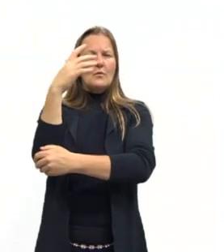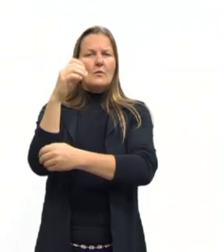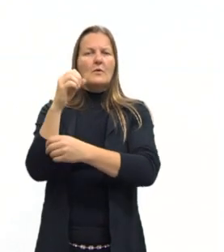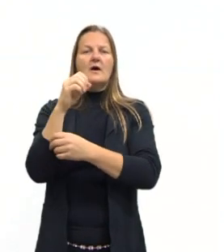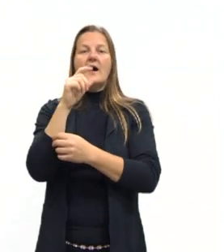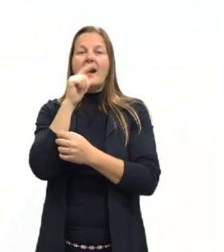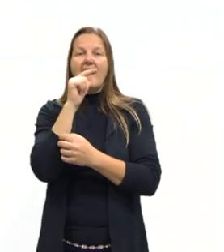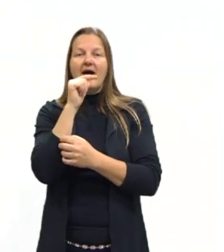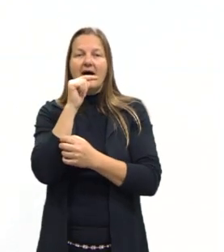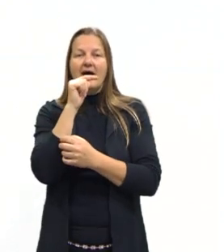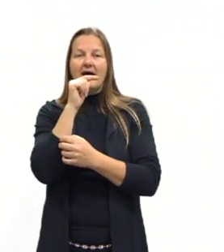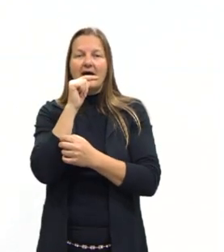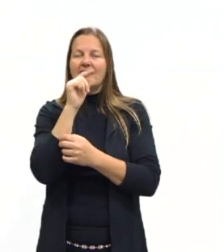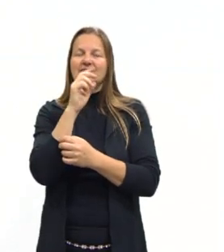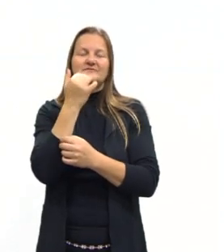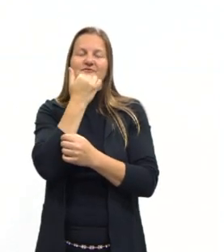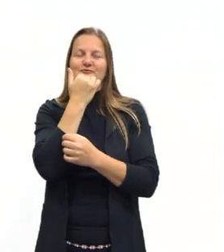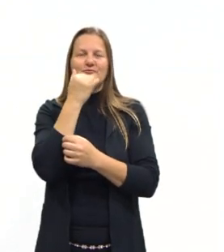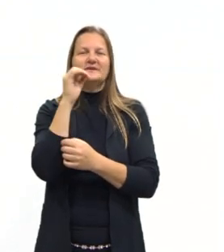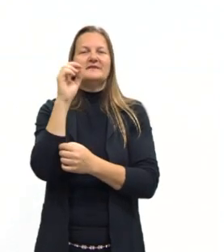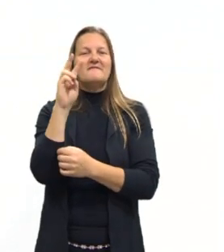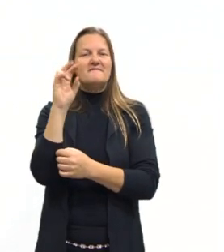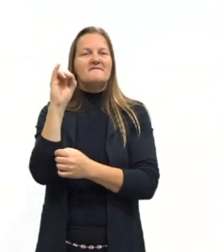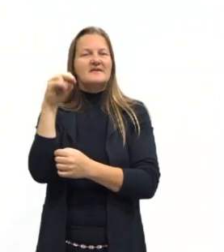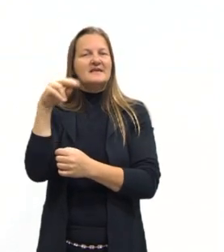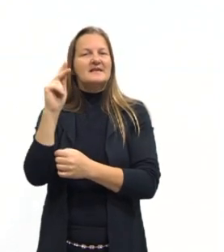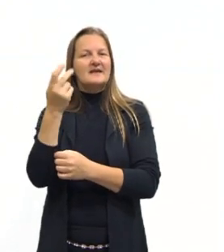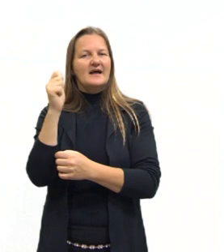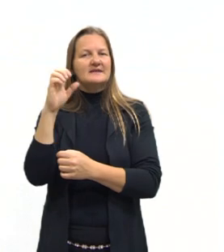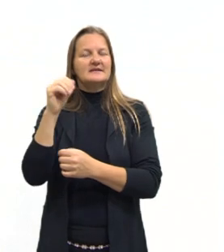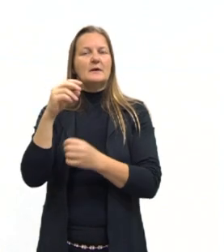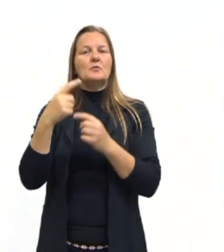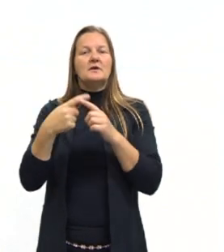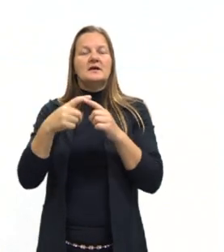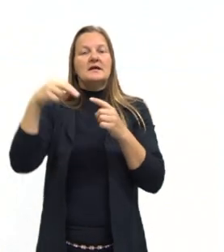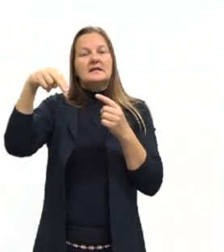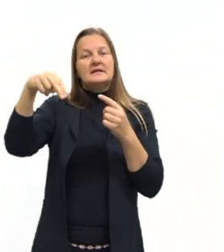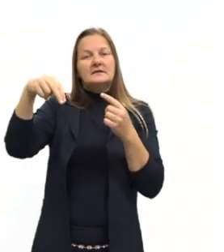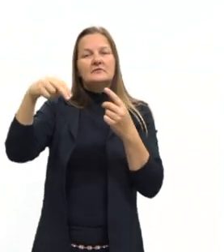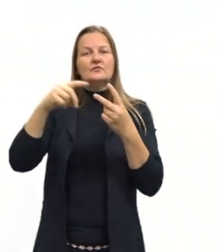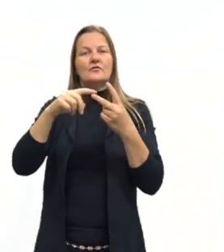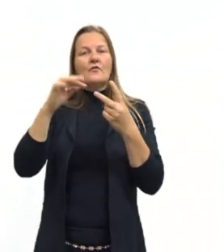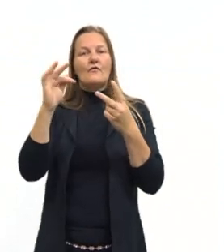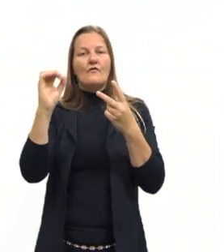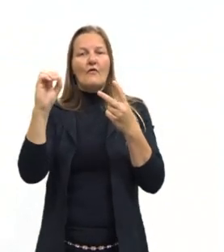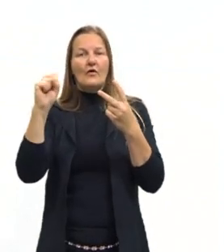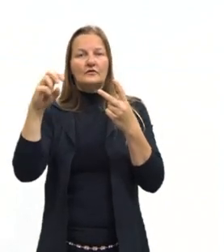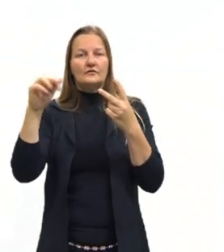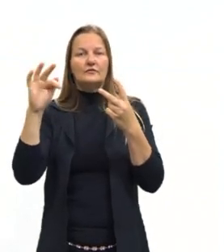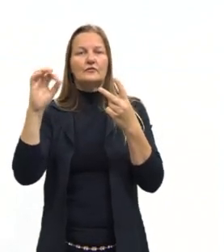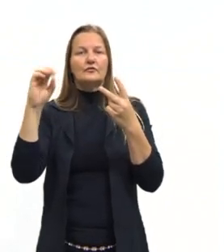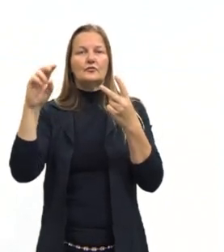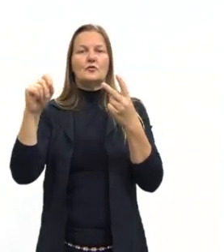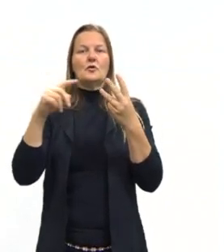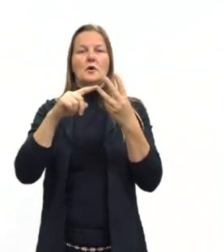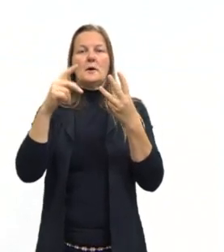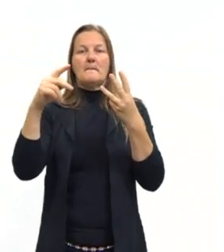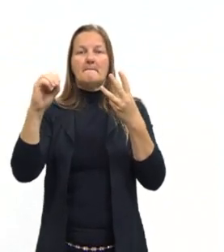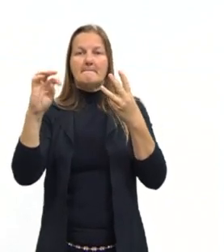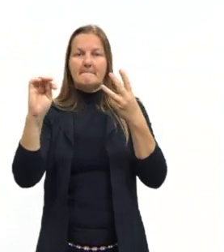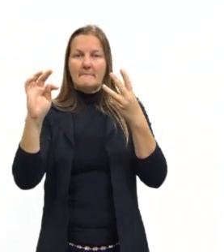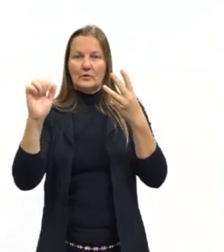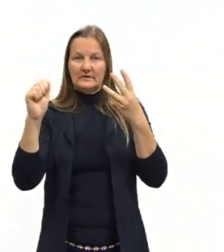já que contém teores médios de nutrientes de nitrogênio, fósforo e potássio, iguais a